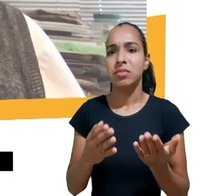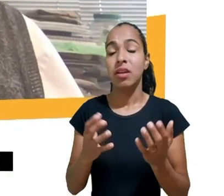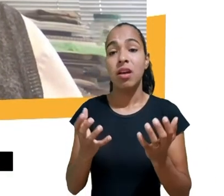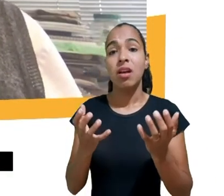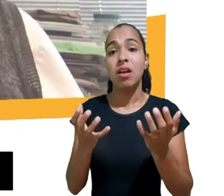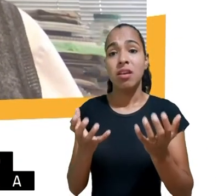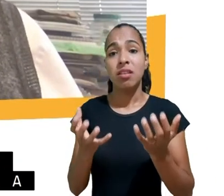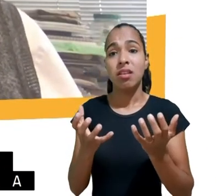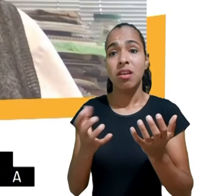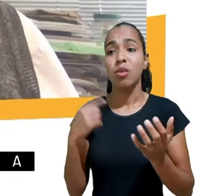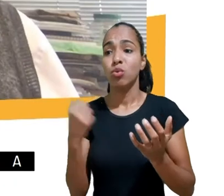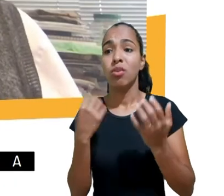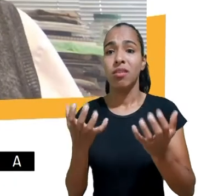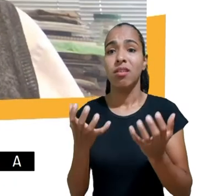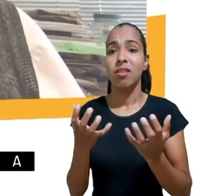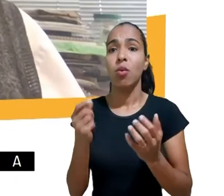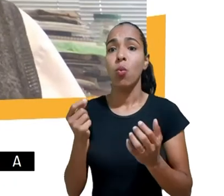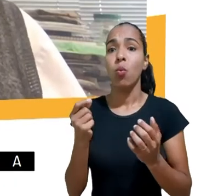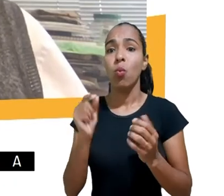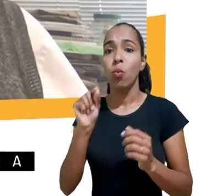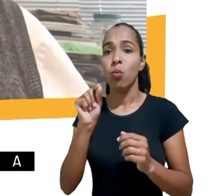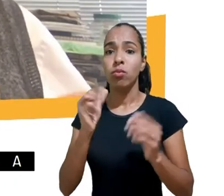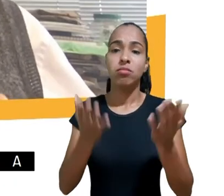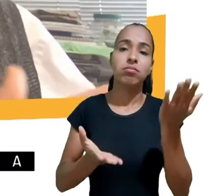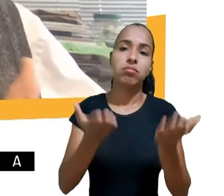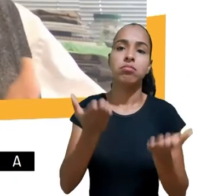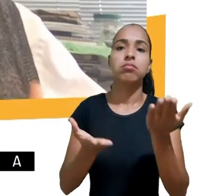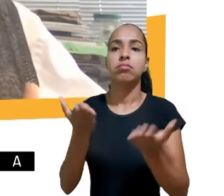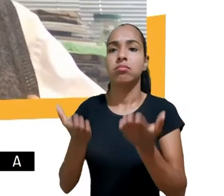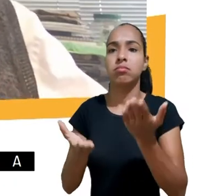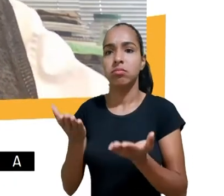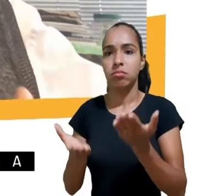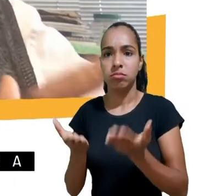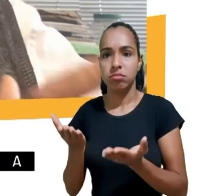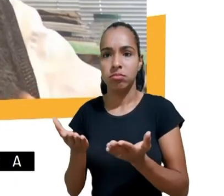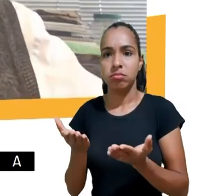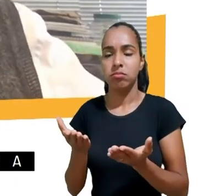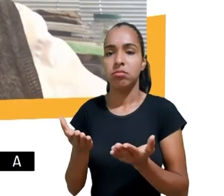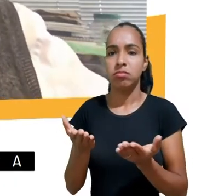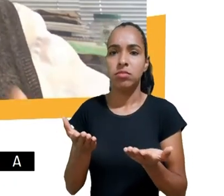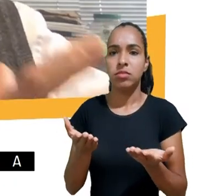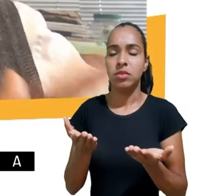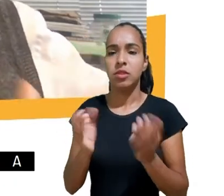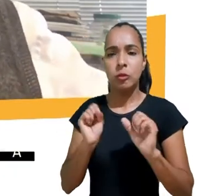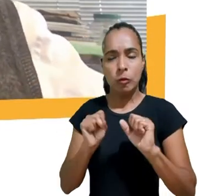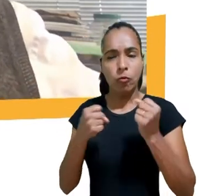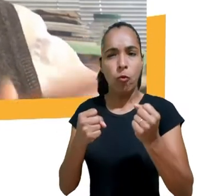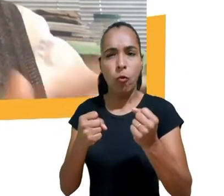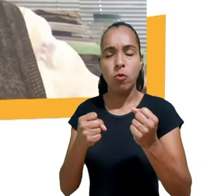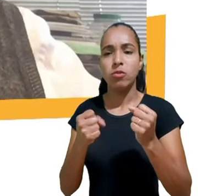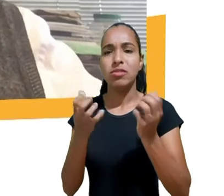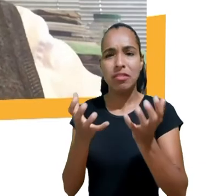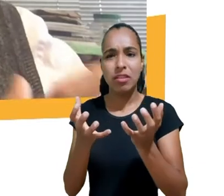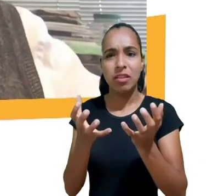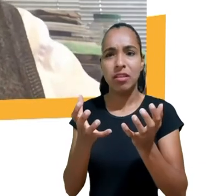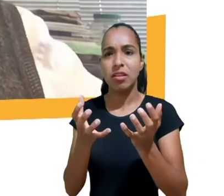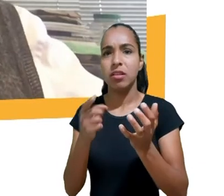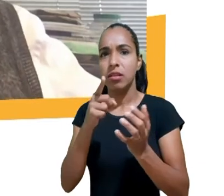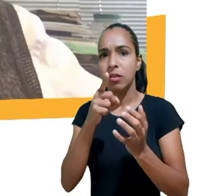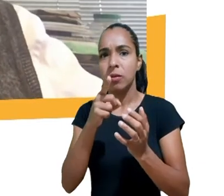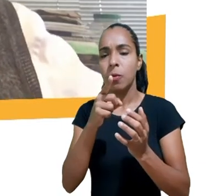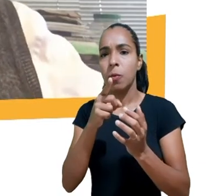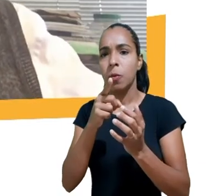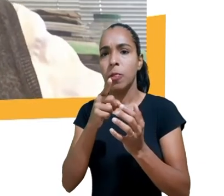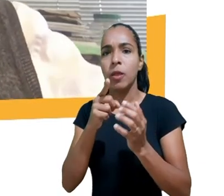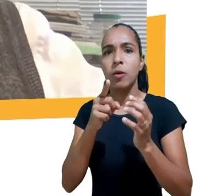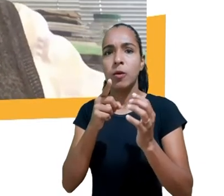equilibrados entre dois extremos em que ao mesmo tempo que nós combateremos digamos a concentração de poder específico em plataformas e tudo mais